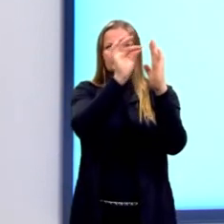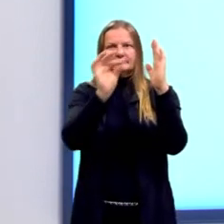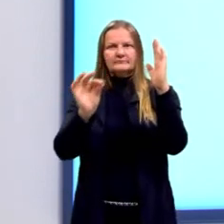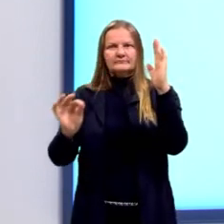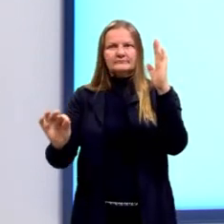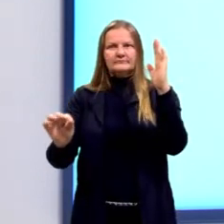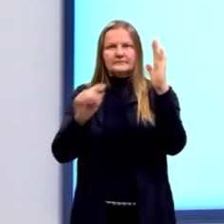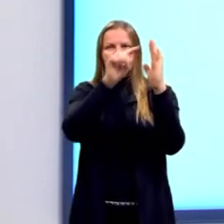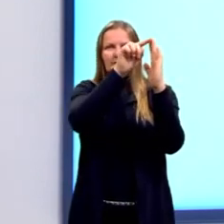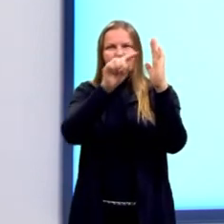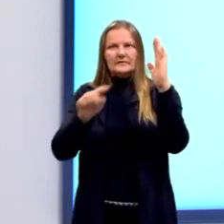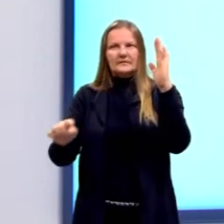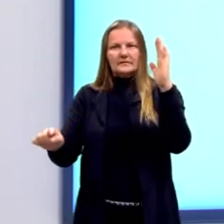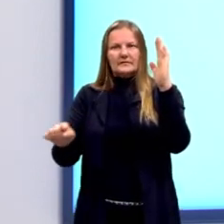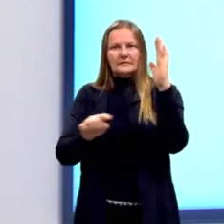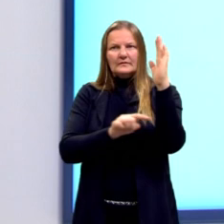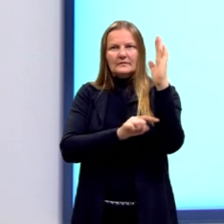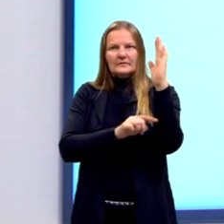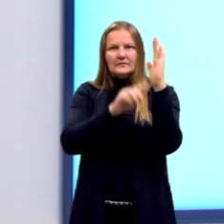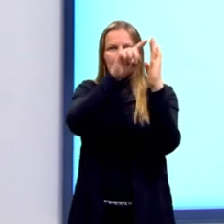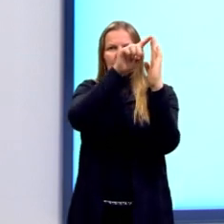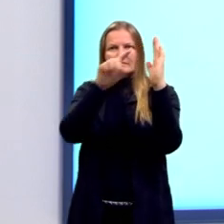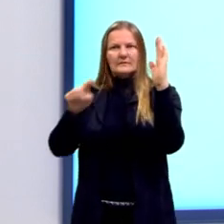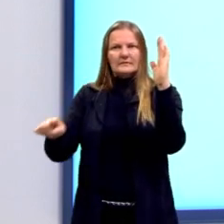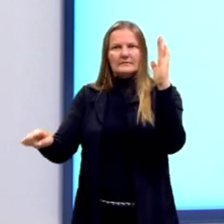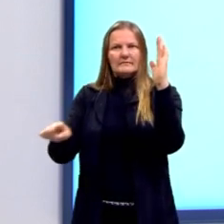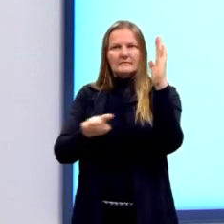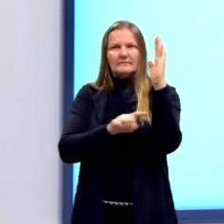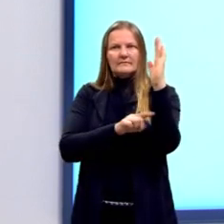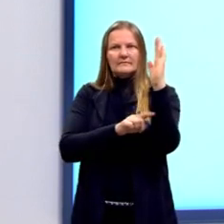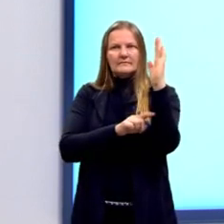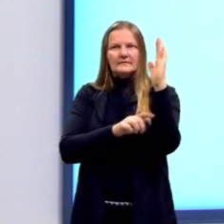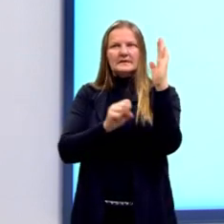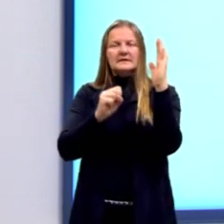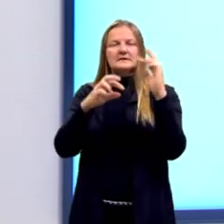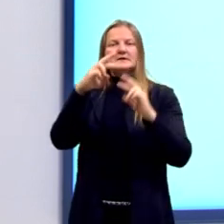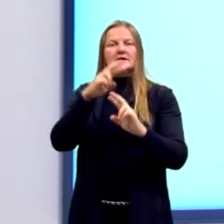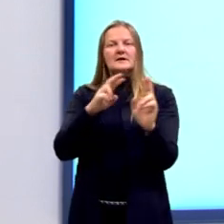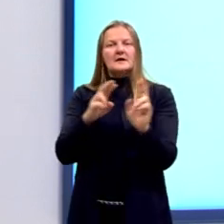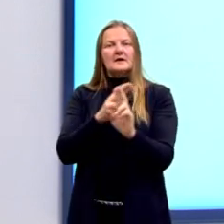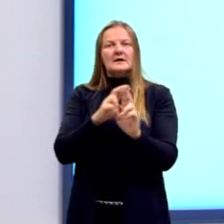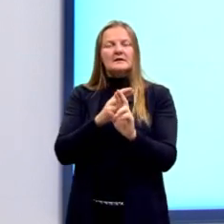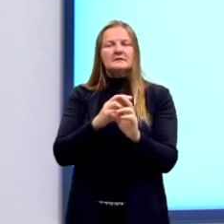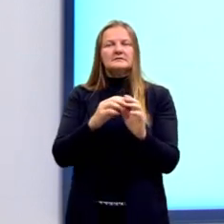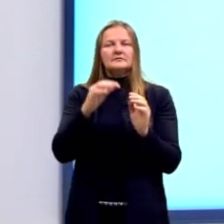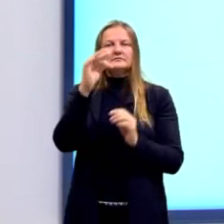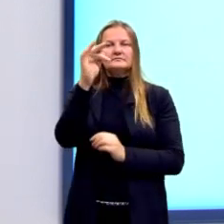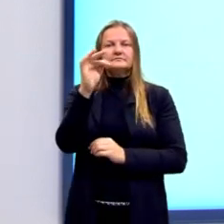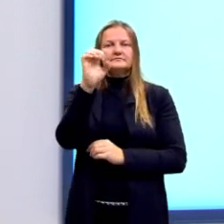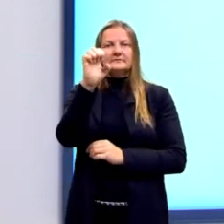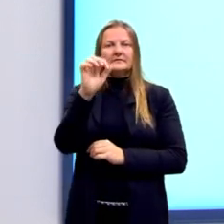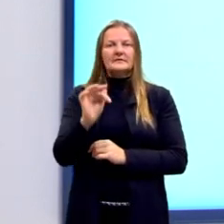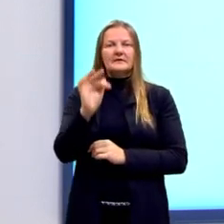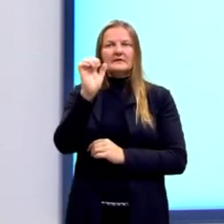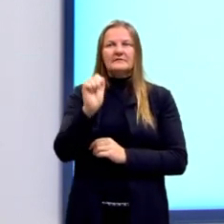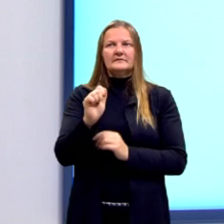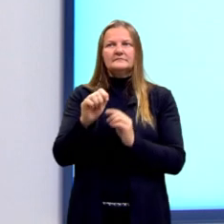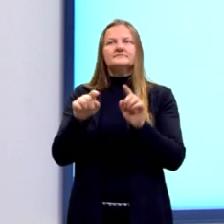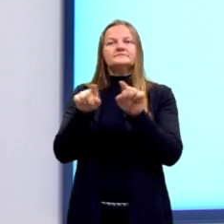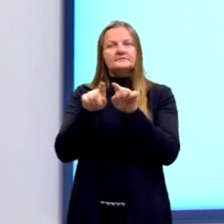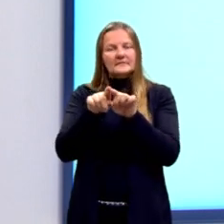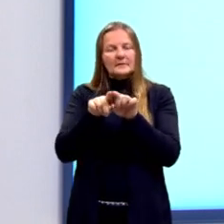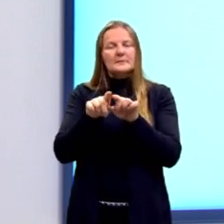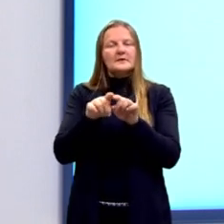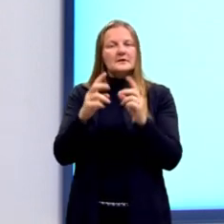aqui um triângulo retângulo. Porém, se eu analisar em relação à haste EF, eu tenho, também, um